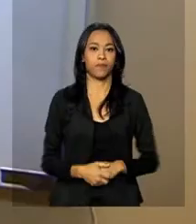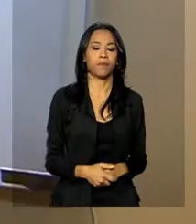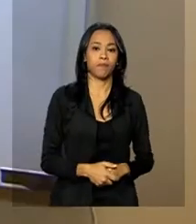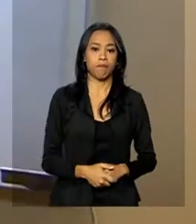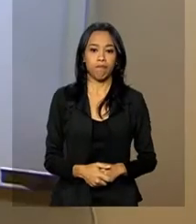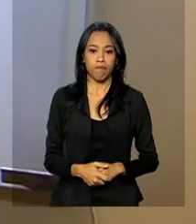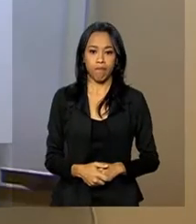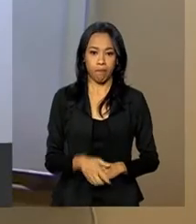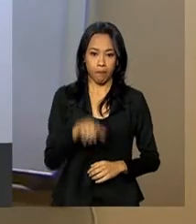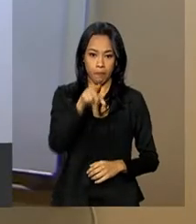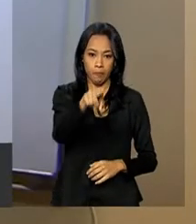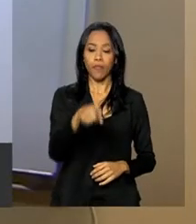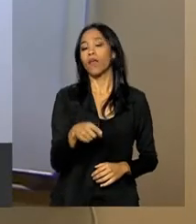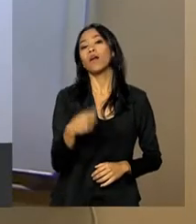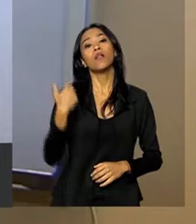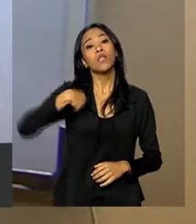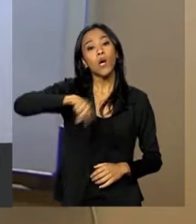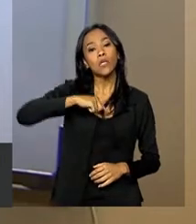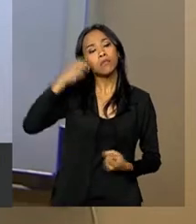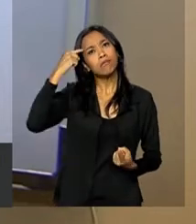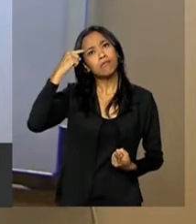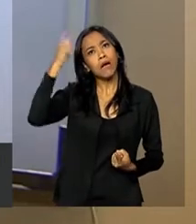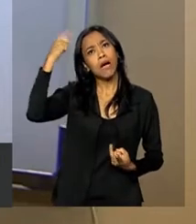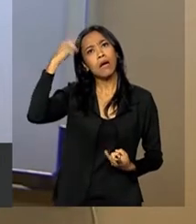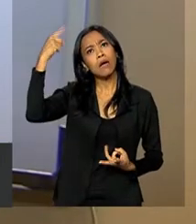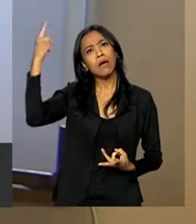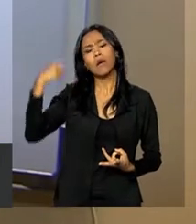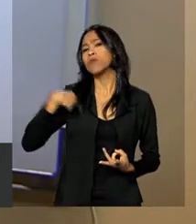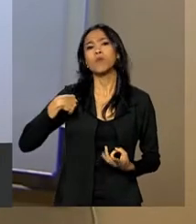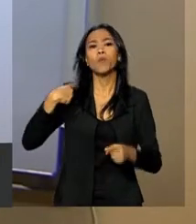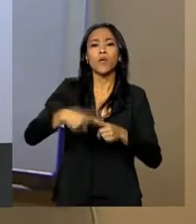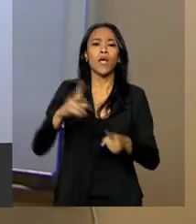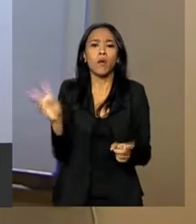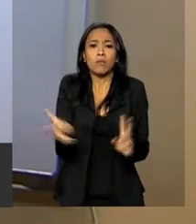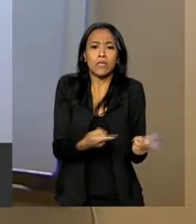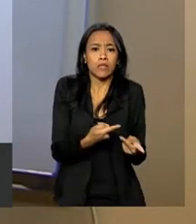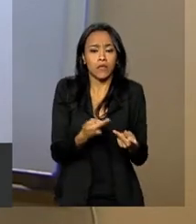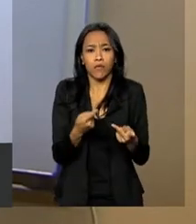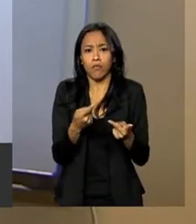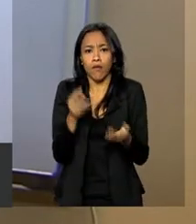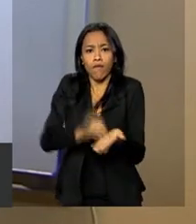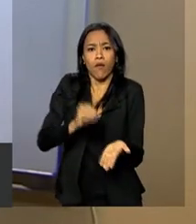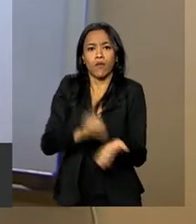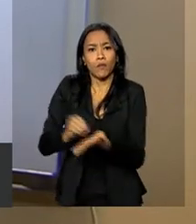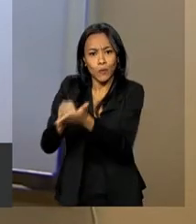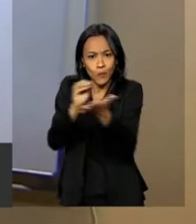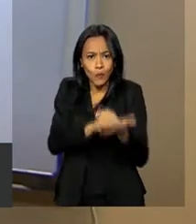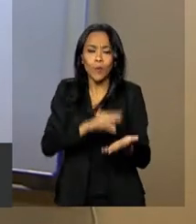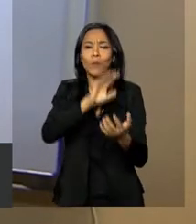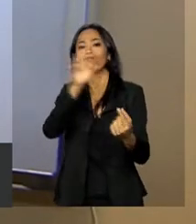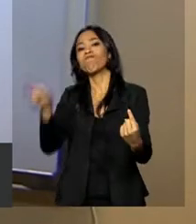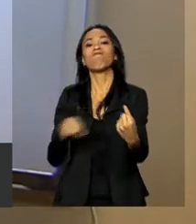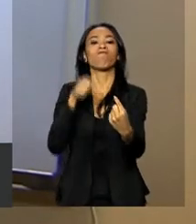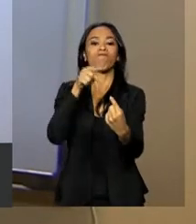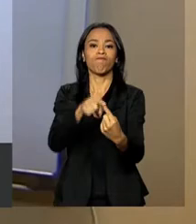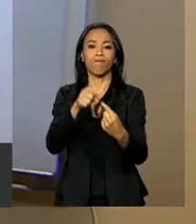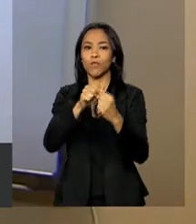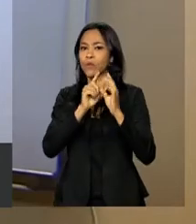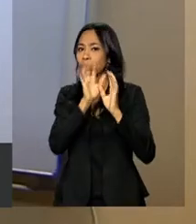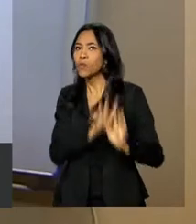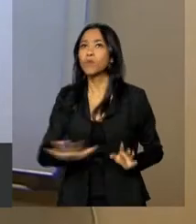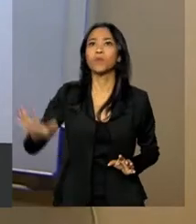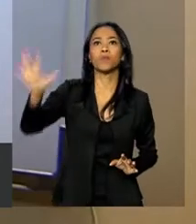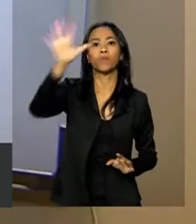Nós levantamos várias hipóteses sobre a não cobertura completa da meta de vacinação.